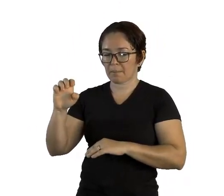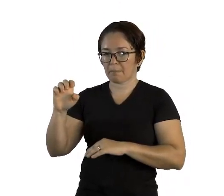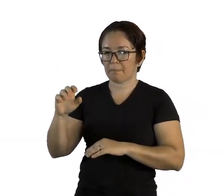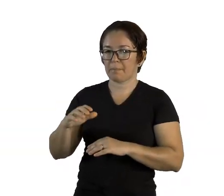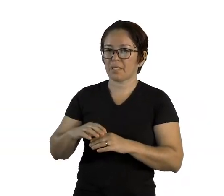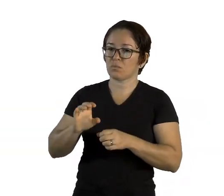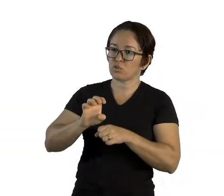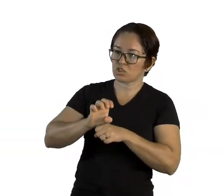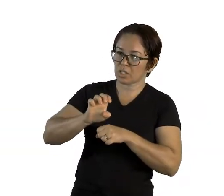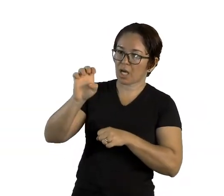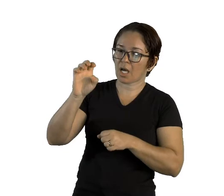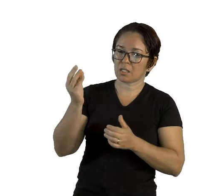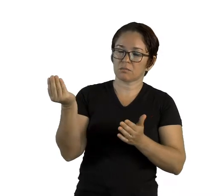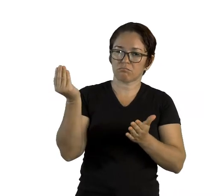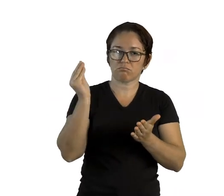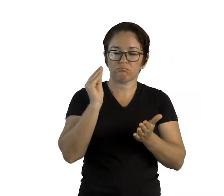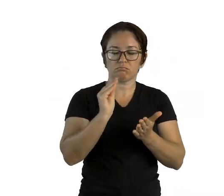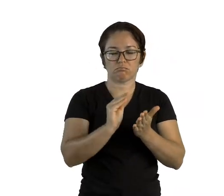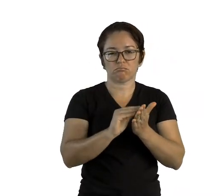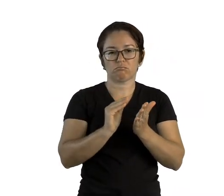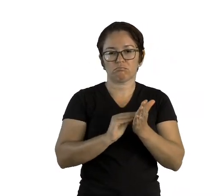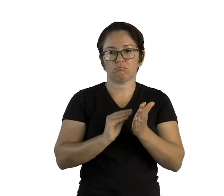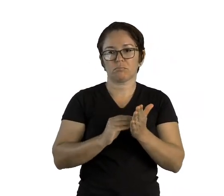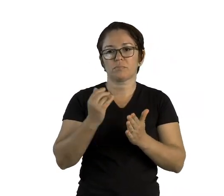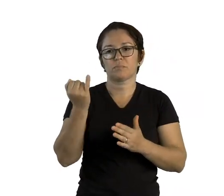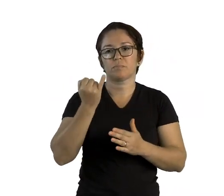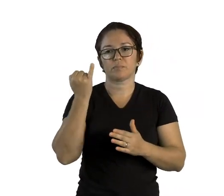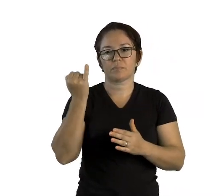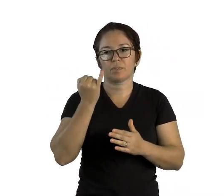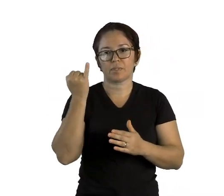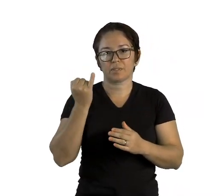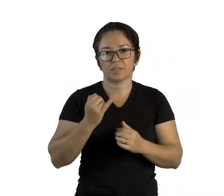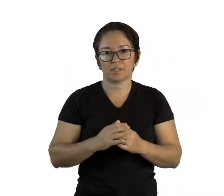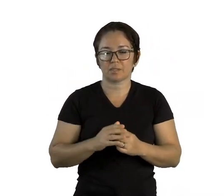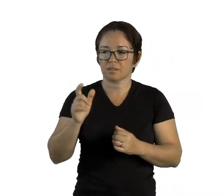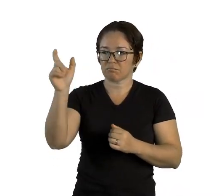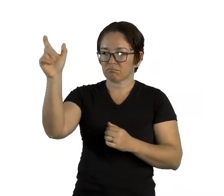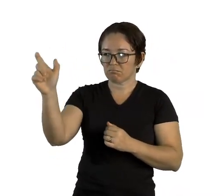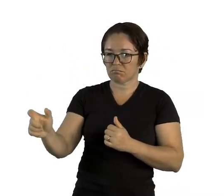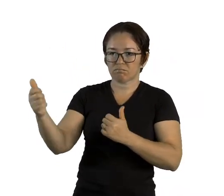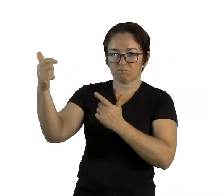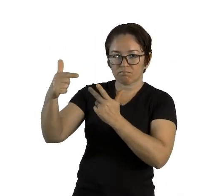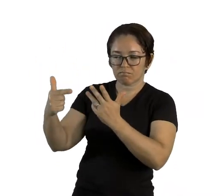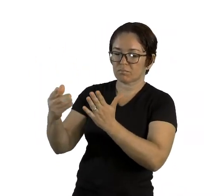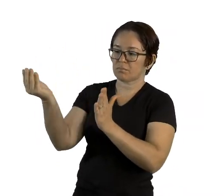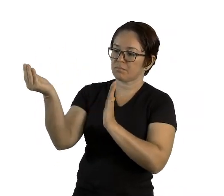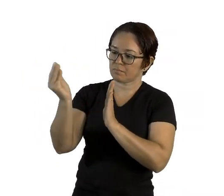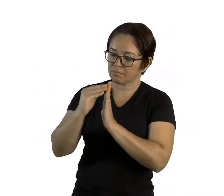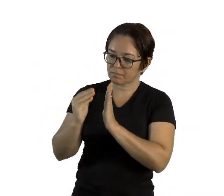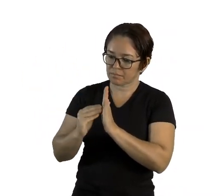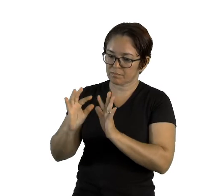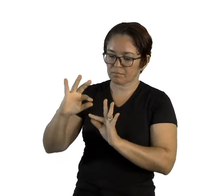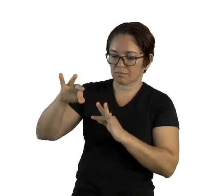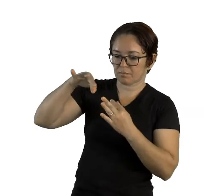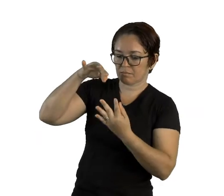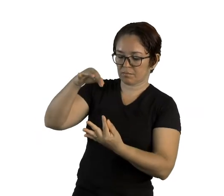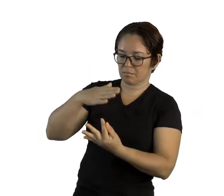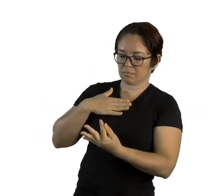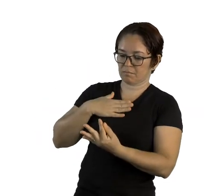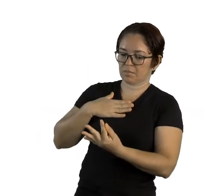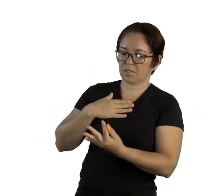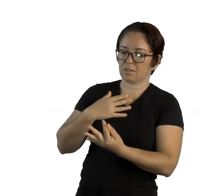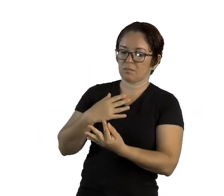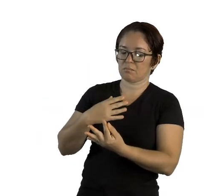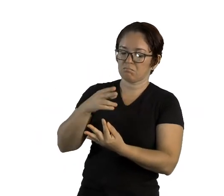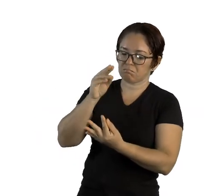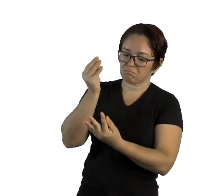Preencha o envelope corretamente com os seus dados e os da pessoa que receberá a carta. Se necessário, peça ajuda